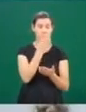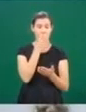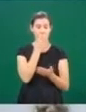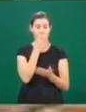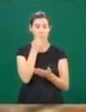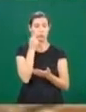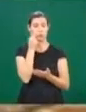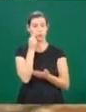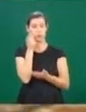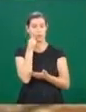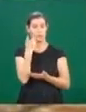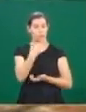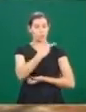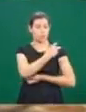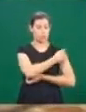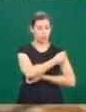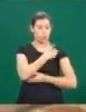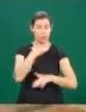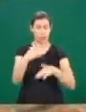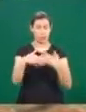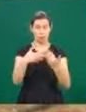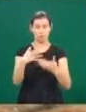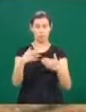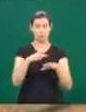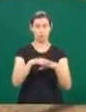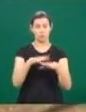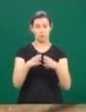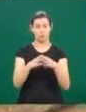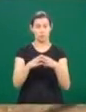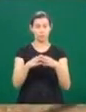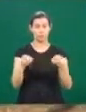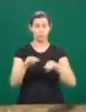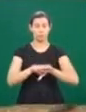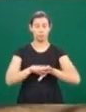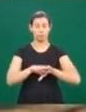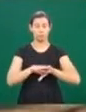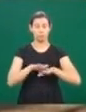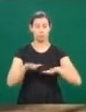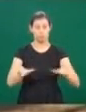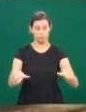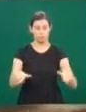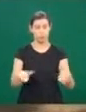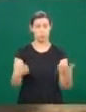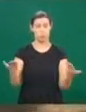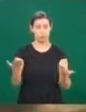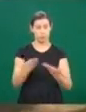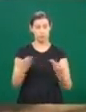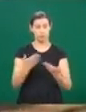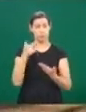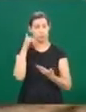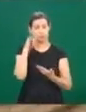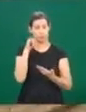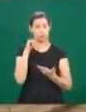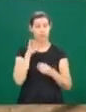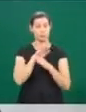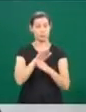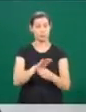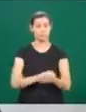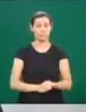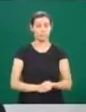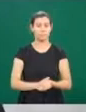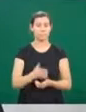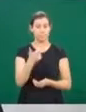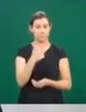doença. Se todo mundo vacinar, a doença não se determina, né? Então, erradica a doença. A prevenção é para isso.